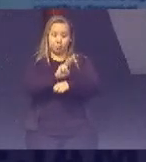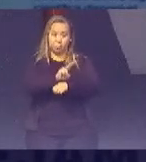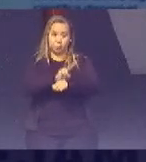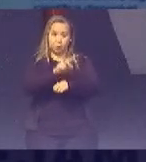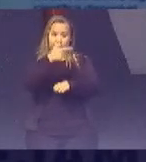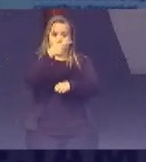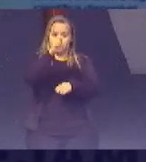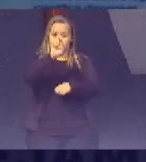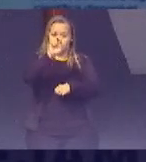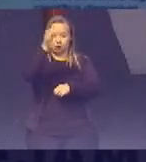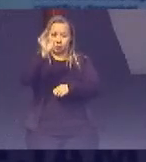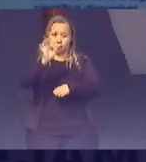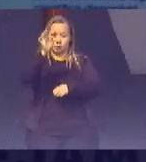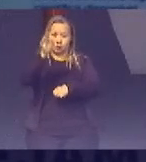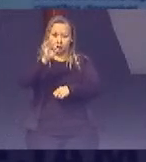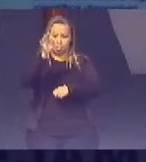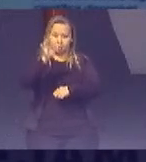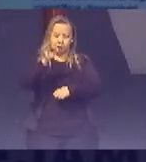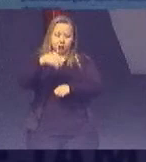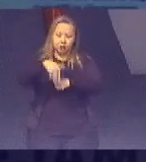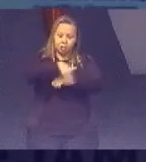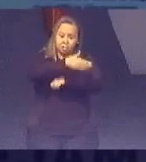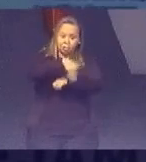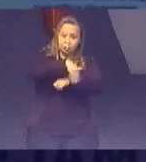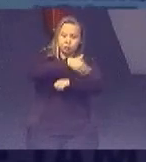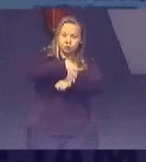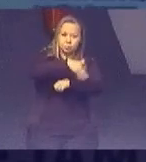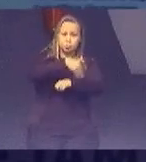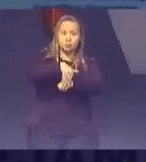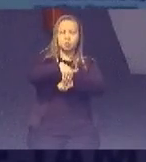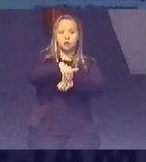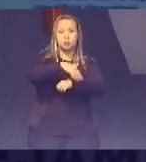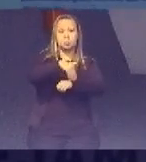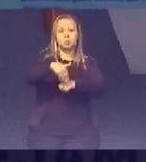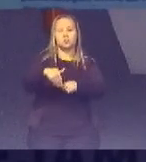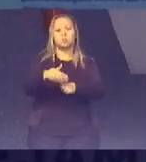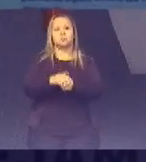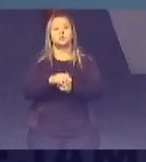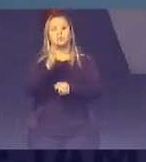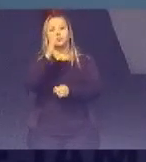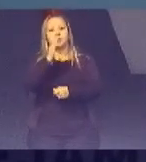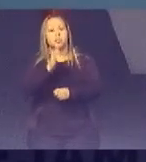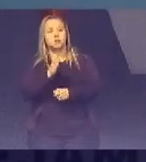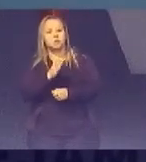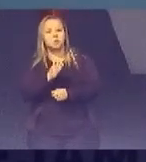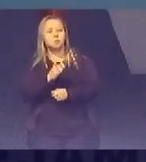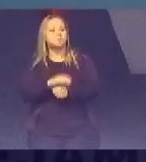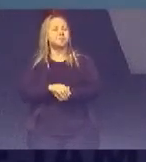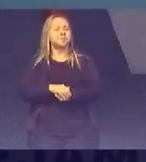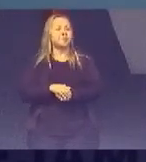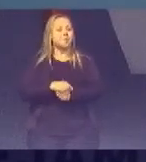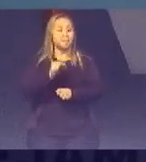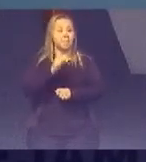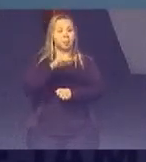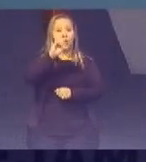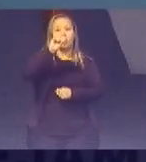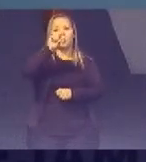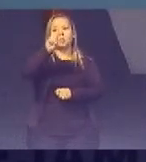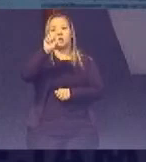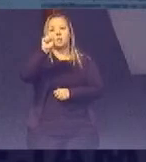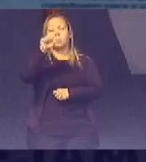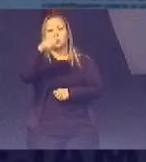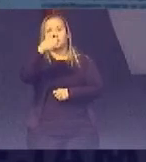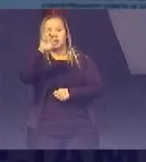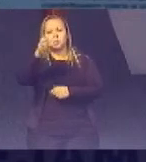25% Das zonas Costeiras Então foi feito Diálogo Com esses planos Nacionais E no caso Aqui o ODS-15 Que a gente